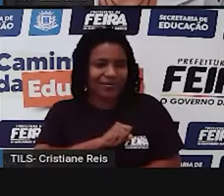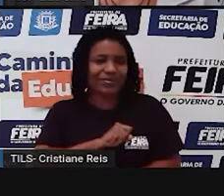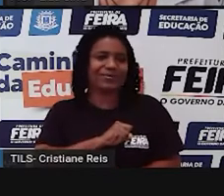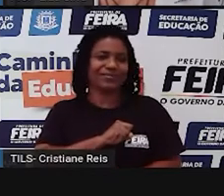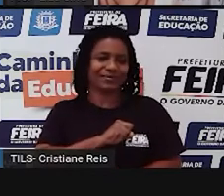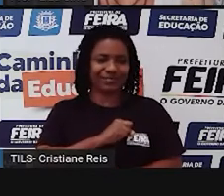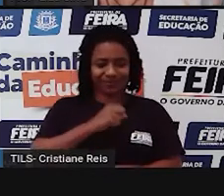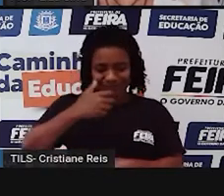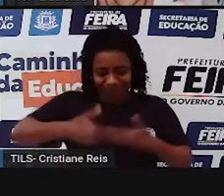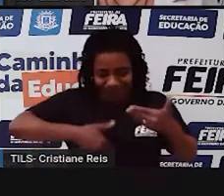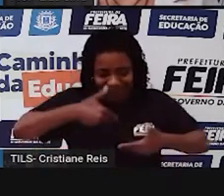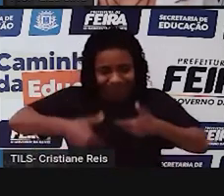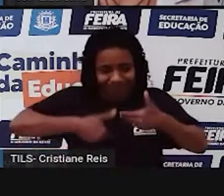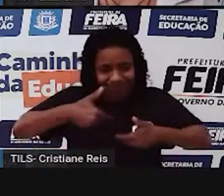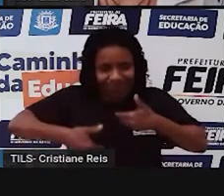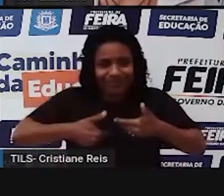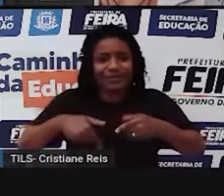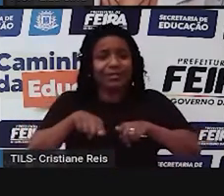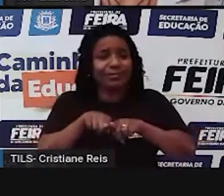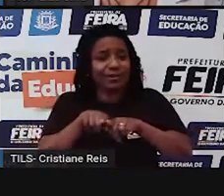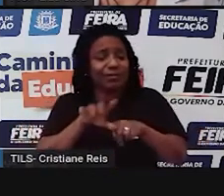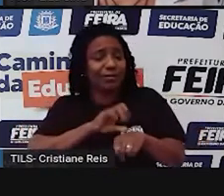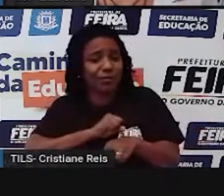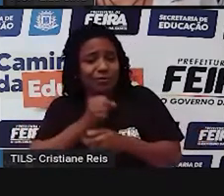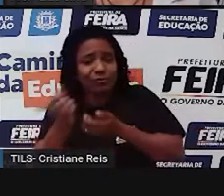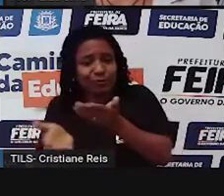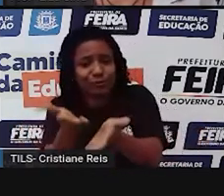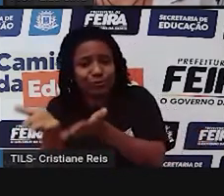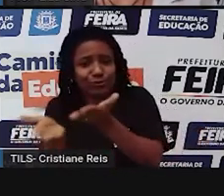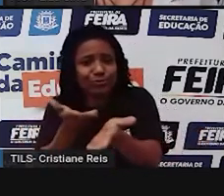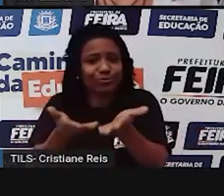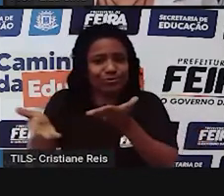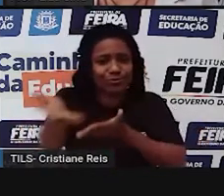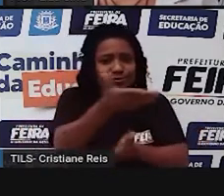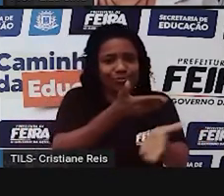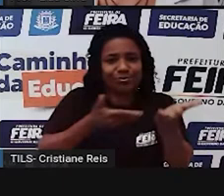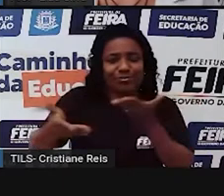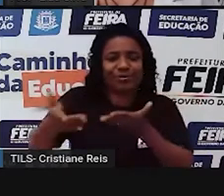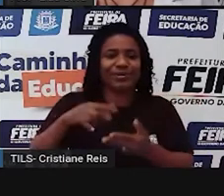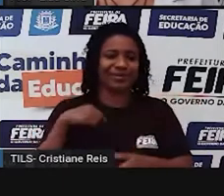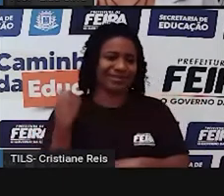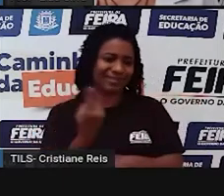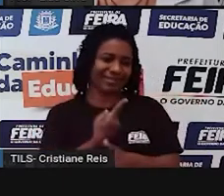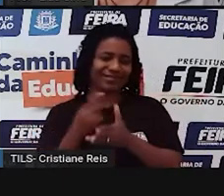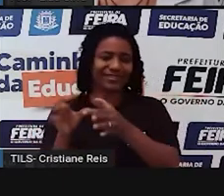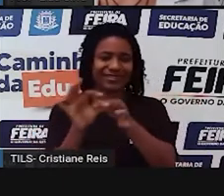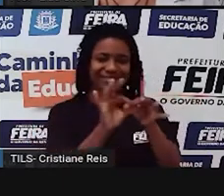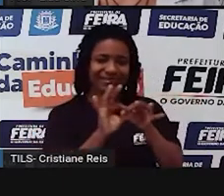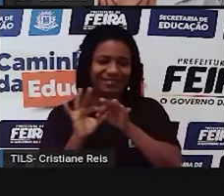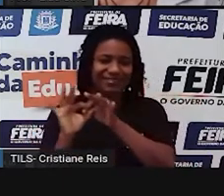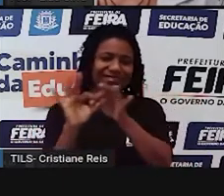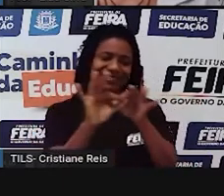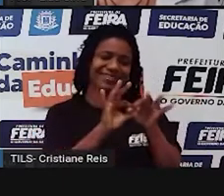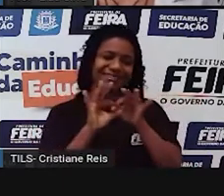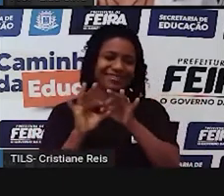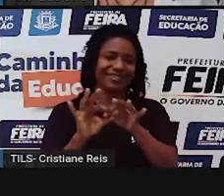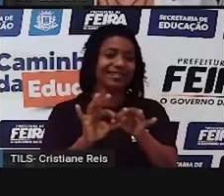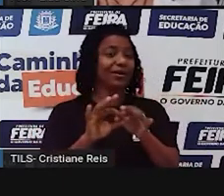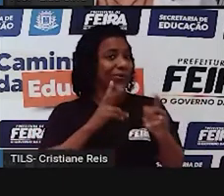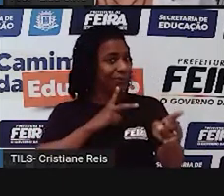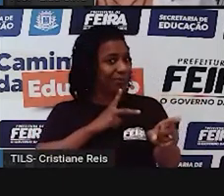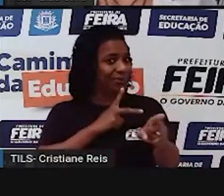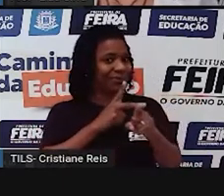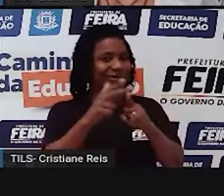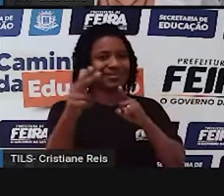mesmos e aos nossos semelhantes nos fará, juntos, conseguirmos vencer as dificuldades